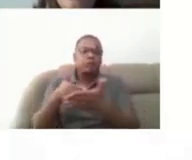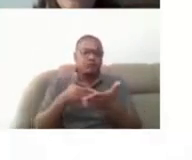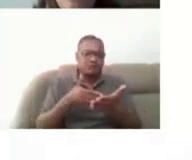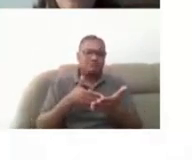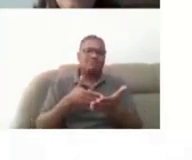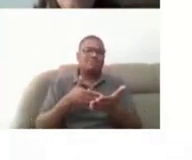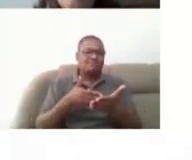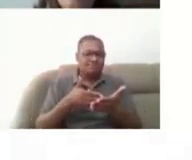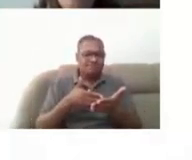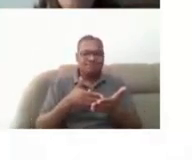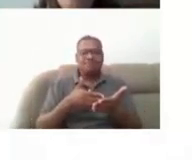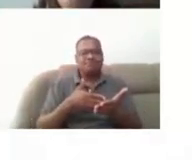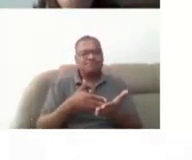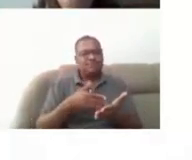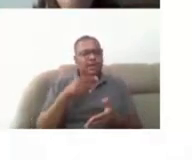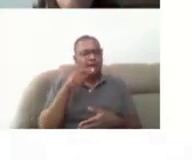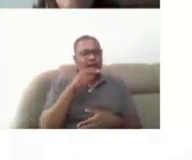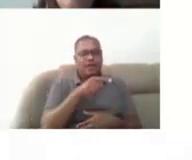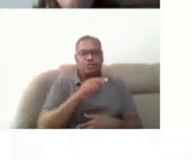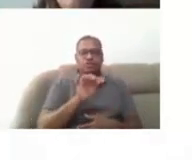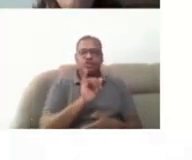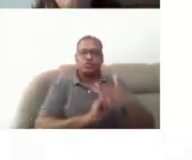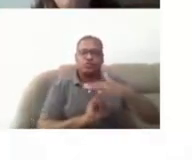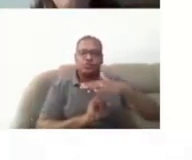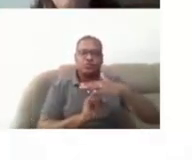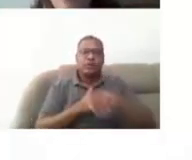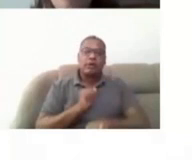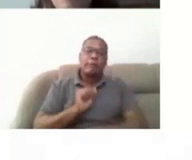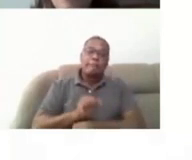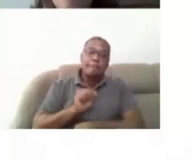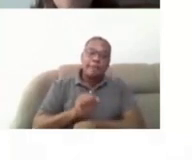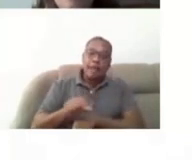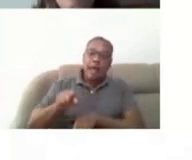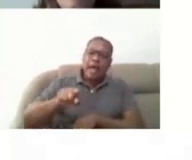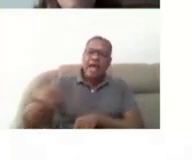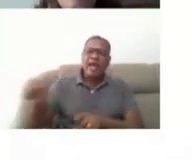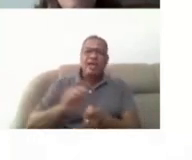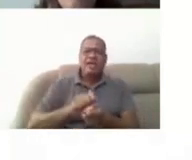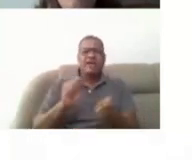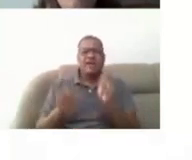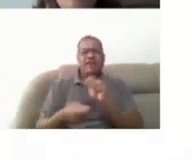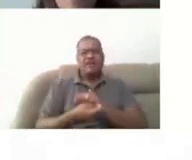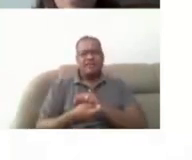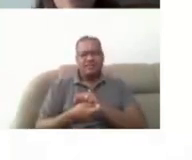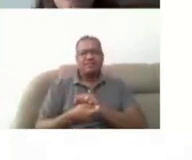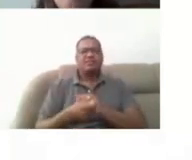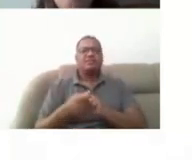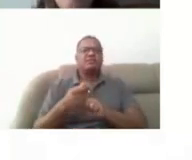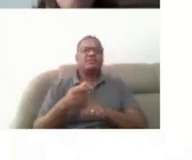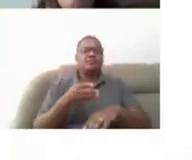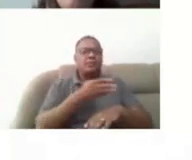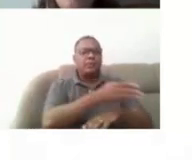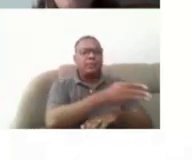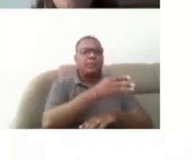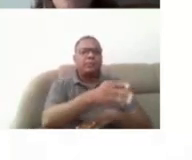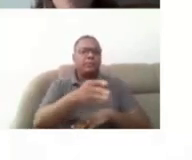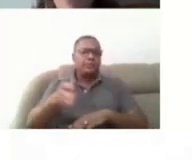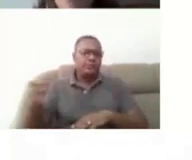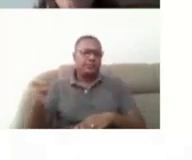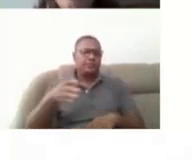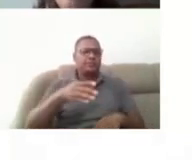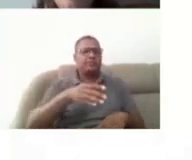instituições não podem esperar que os alunos se adaptem para ter acesso aos seus espaços, aos seus